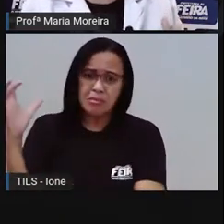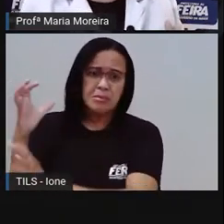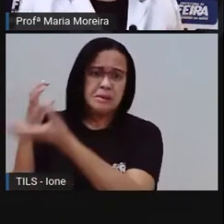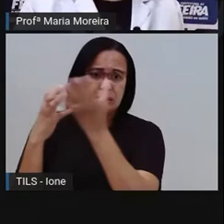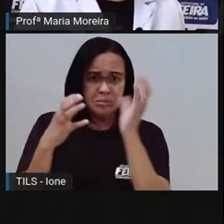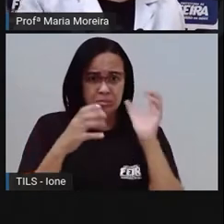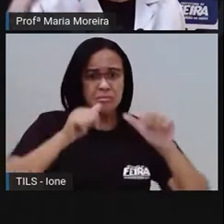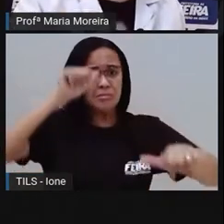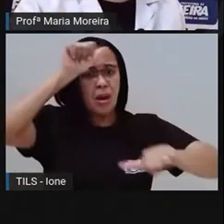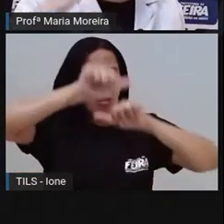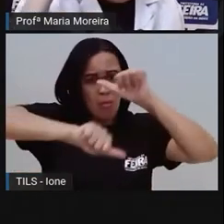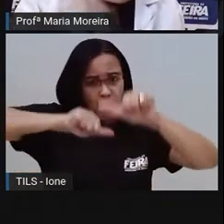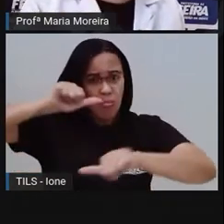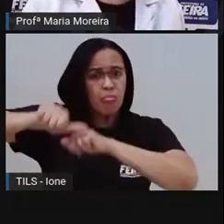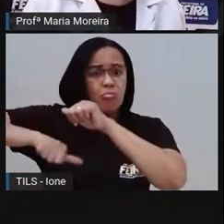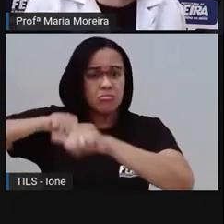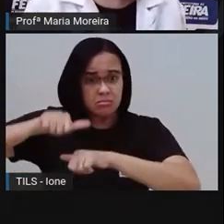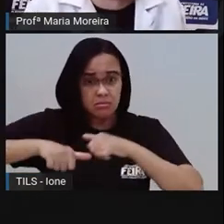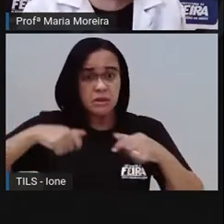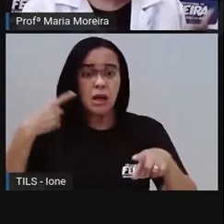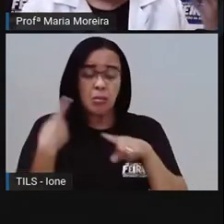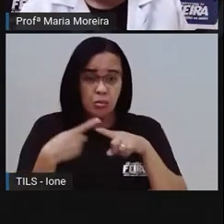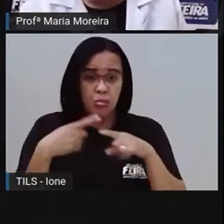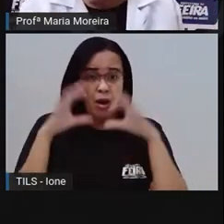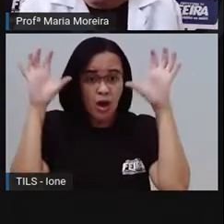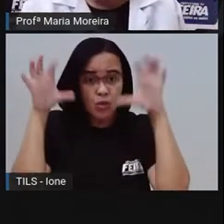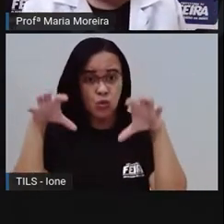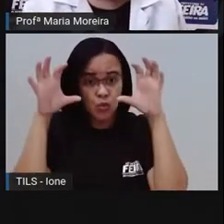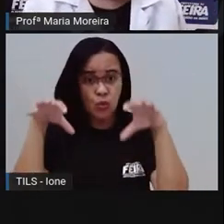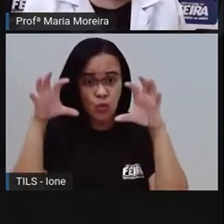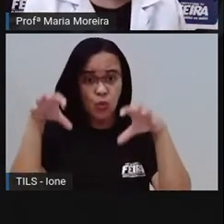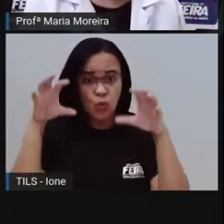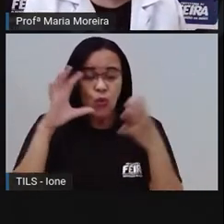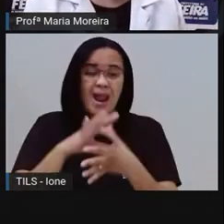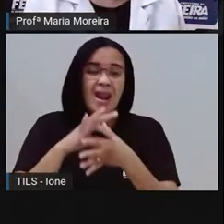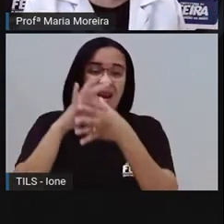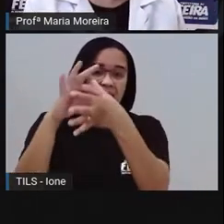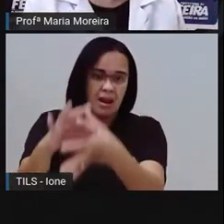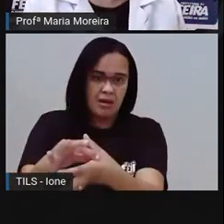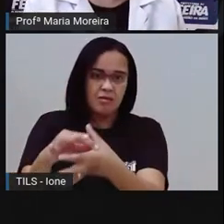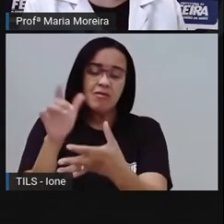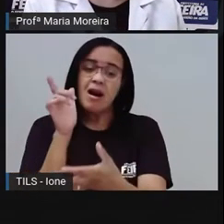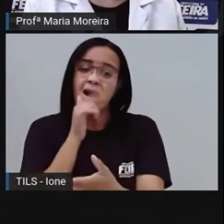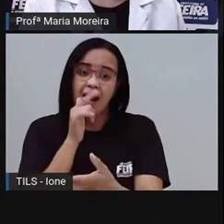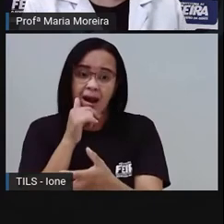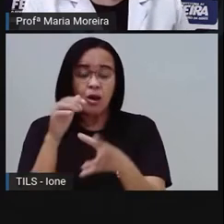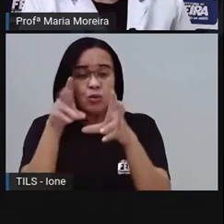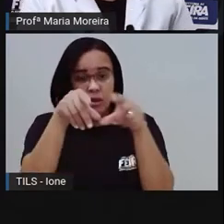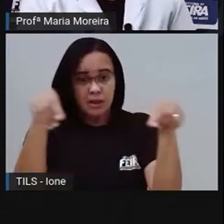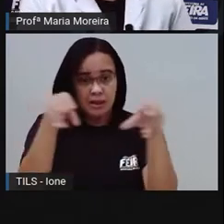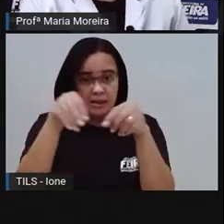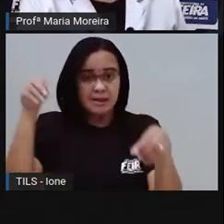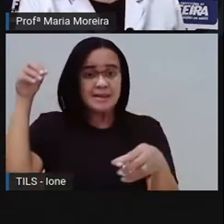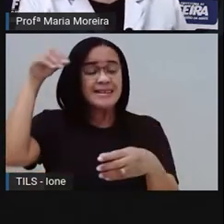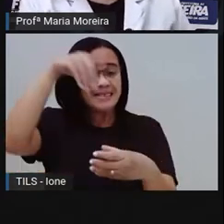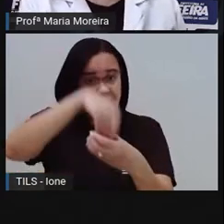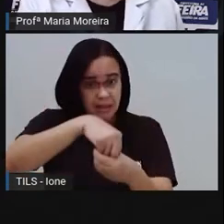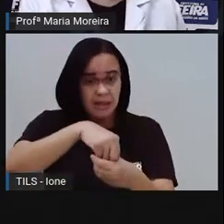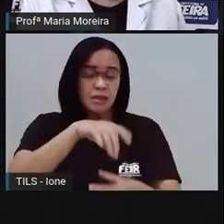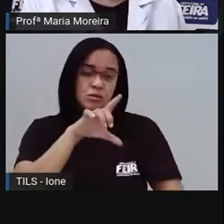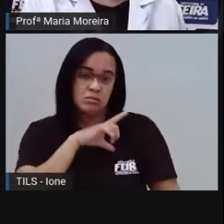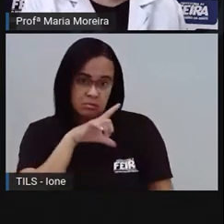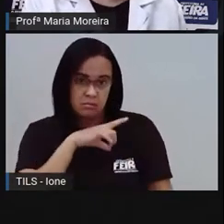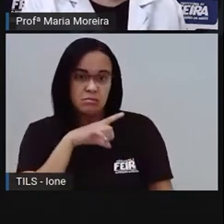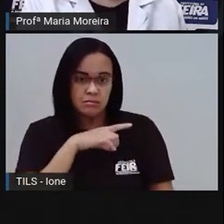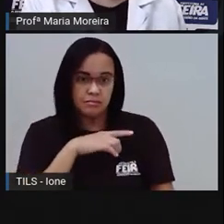só no ar. Mas a chuva vem, leva isso aí, e acaba afetando também a água e o solo. Bom, a emissão